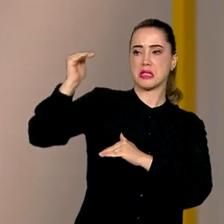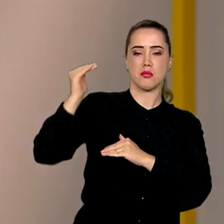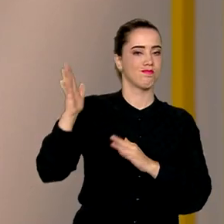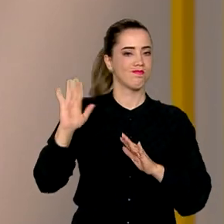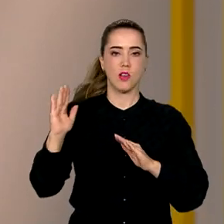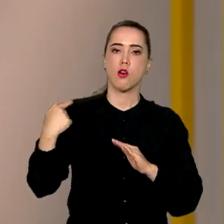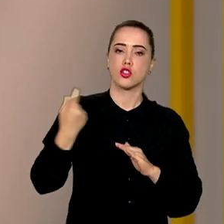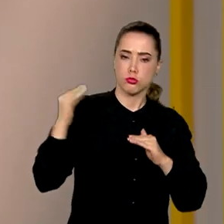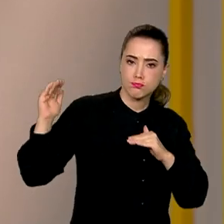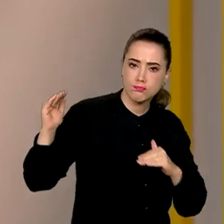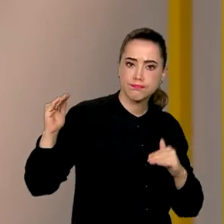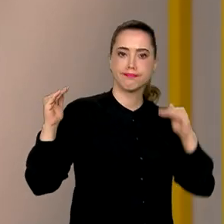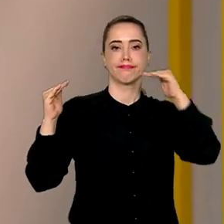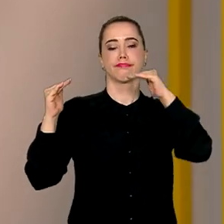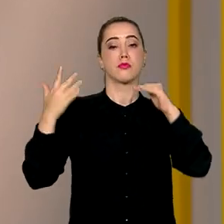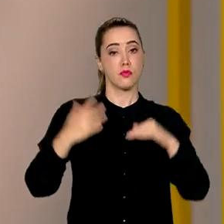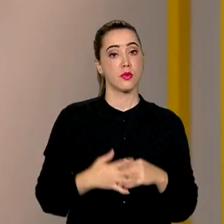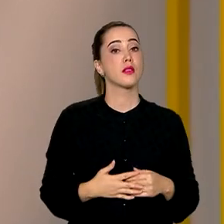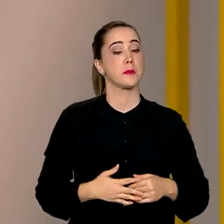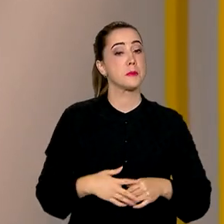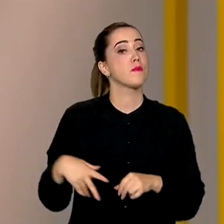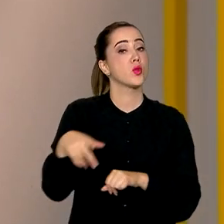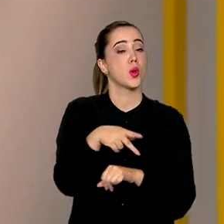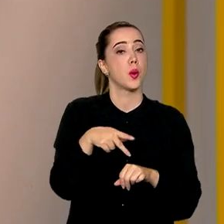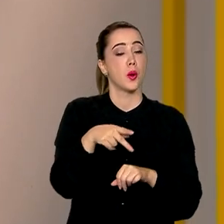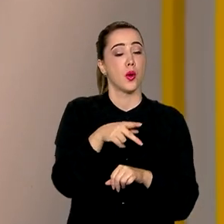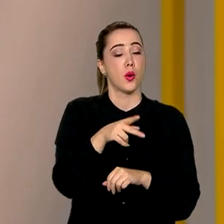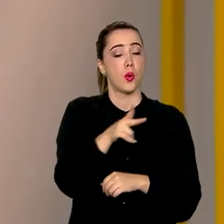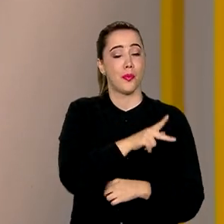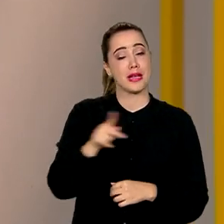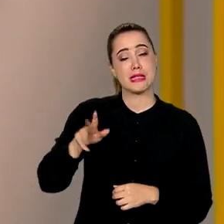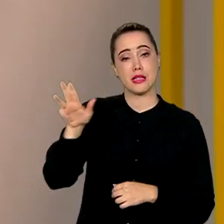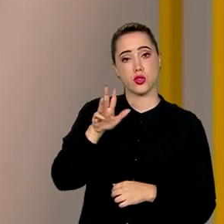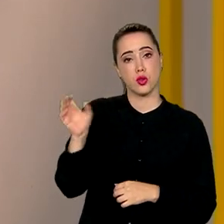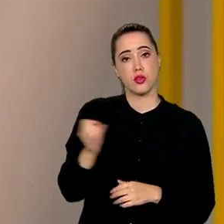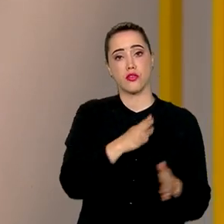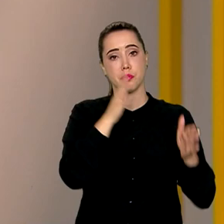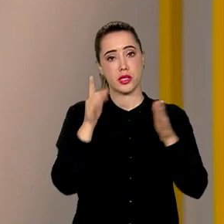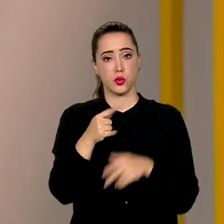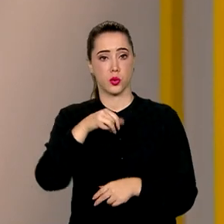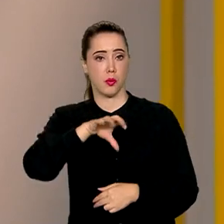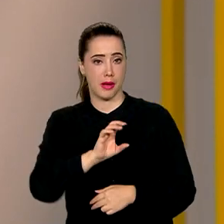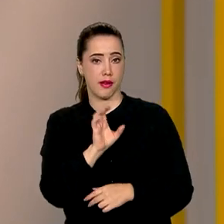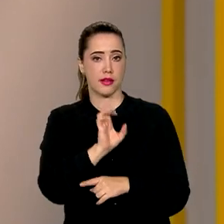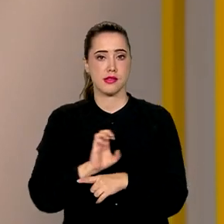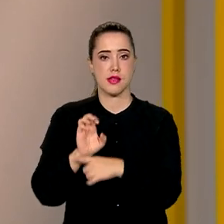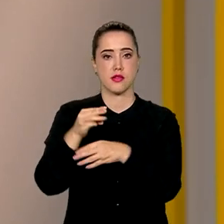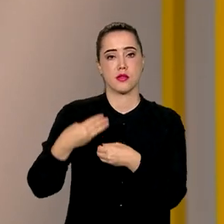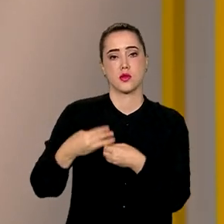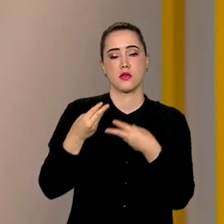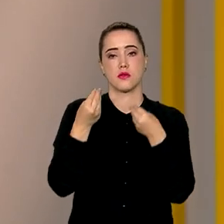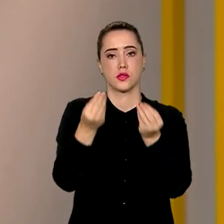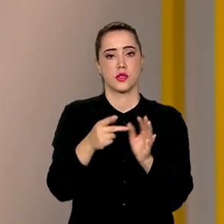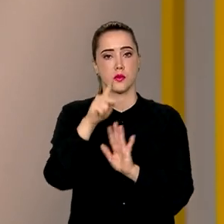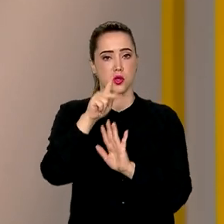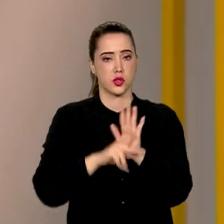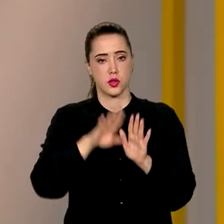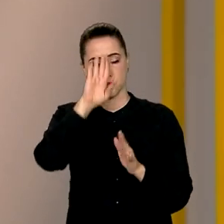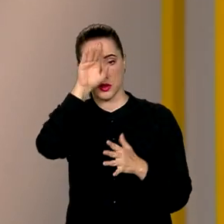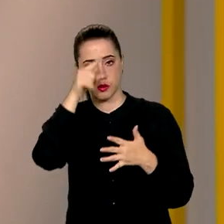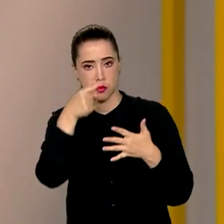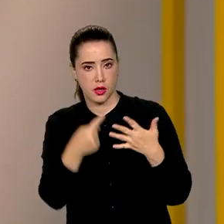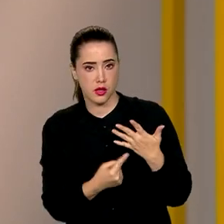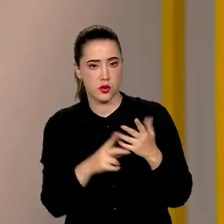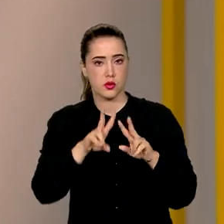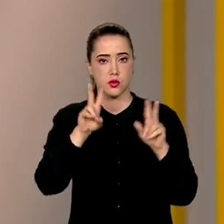O presidente Lula lançou hoje uma nova fase do PAC. Estados e municípios vão enviar projetos considerados prioritários